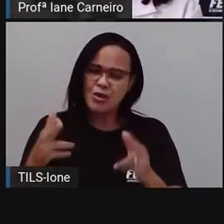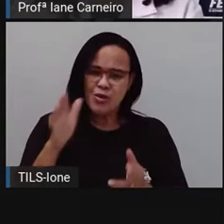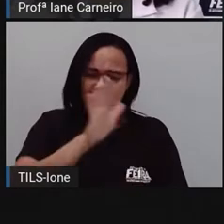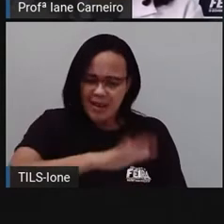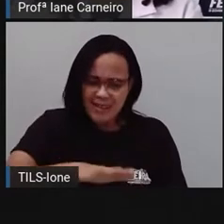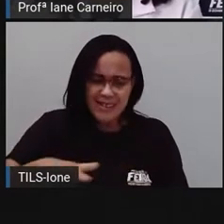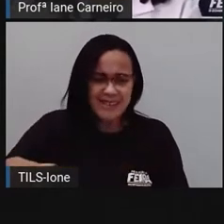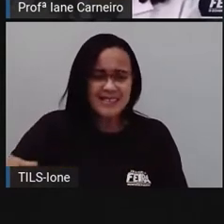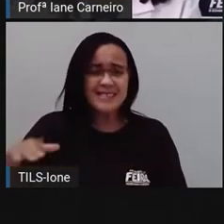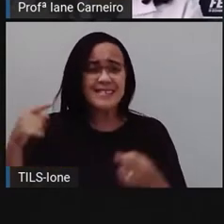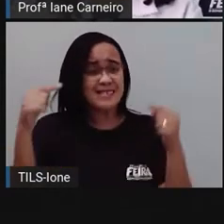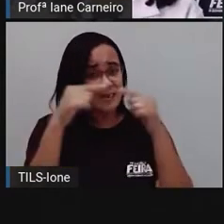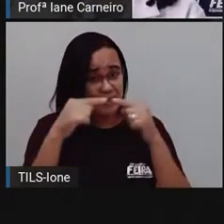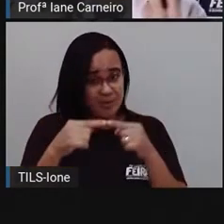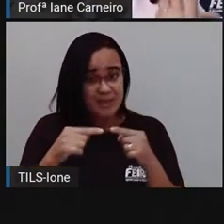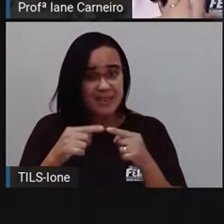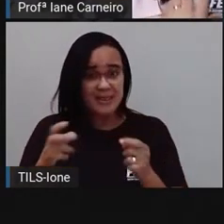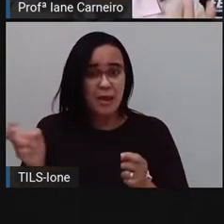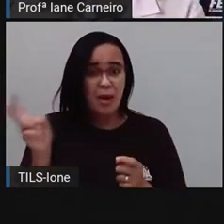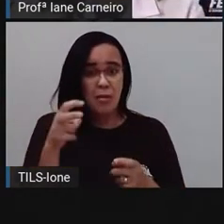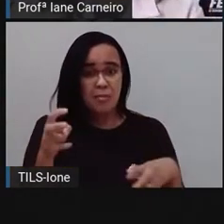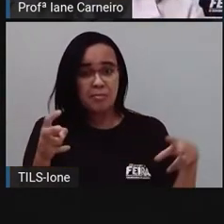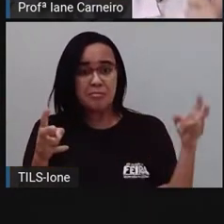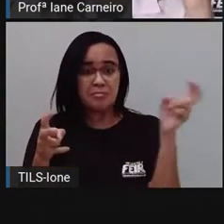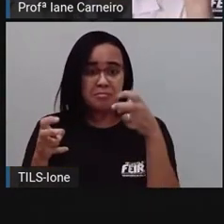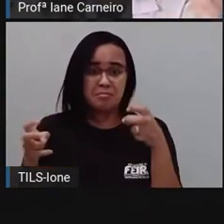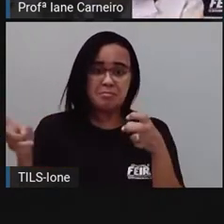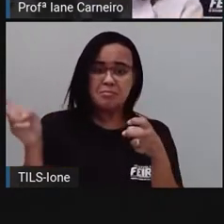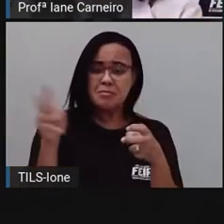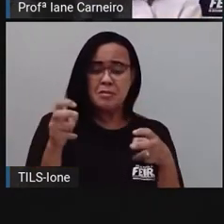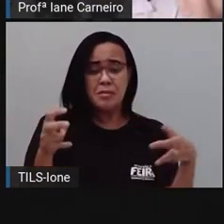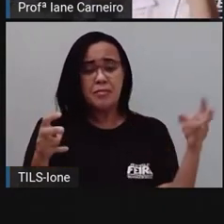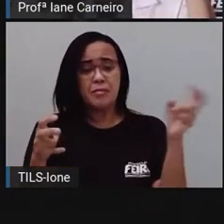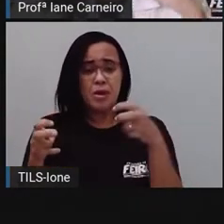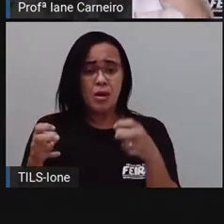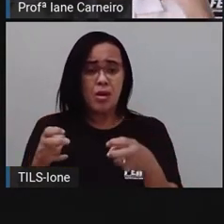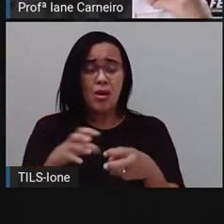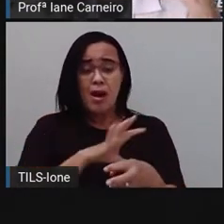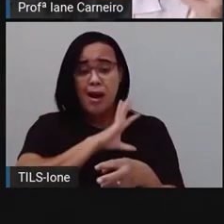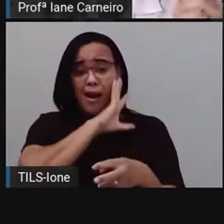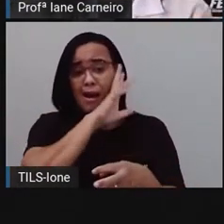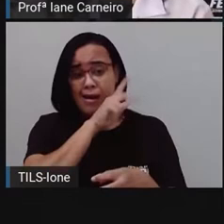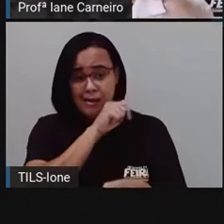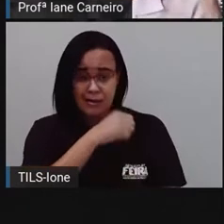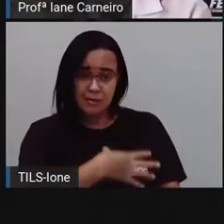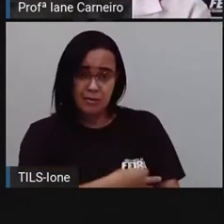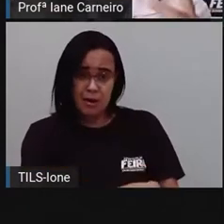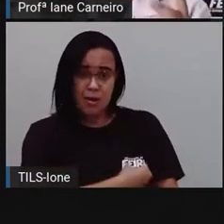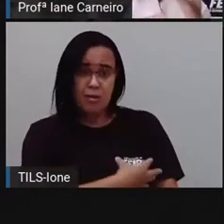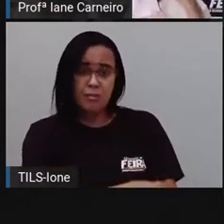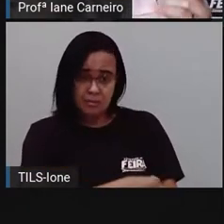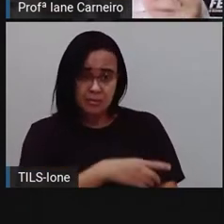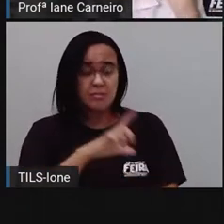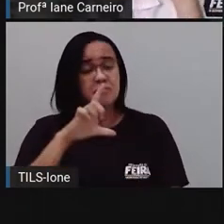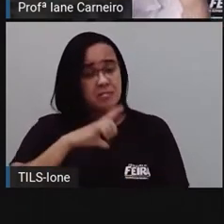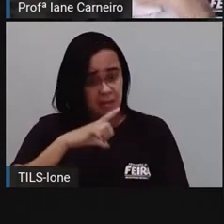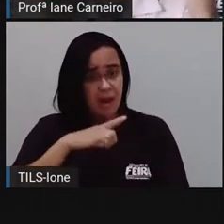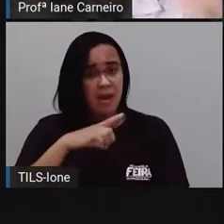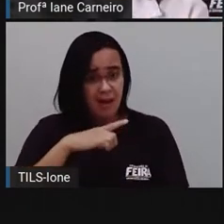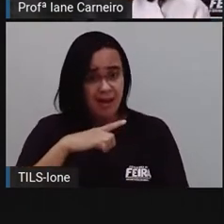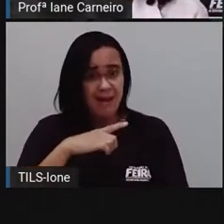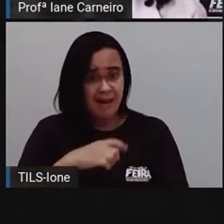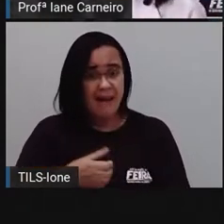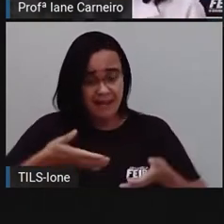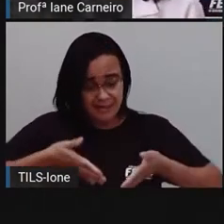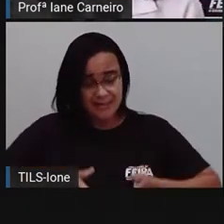Então, ó. O Bicho Preguiça é um mamífero. Assim como você, assim como eu, né? Que nasce da mamãe, mama, né?